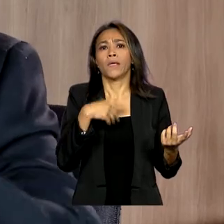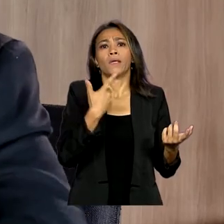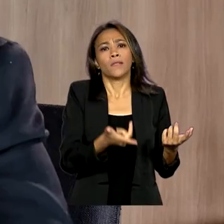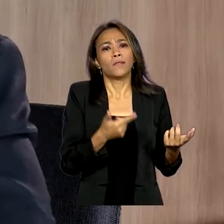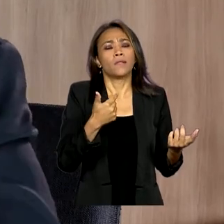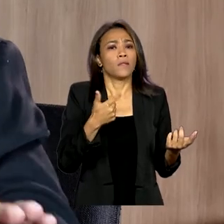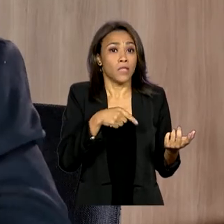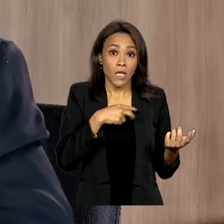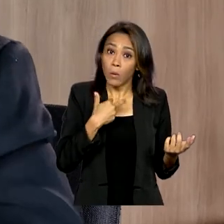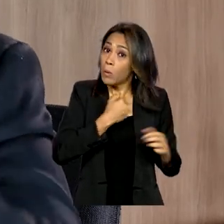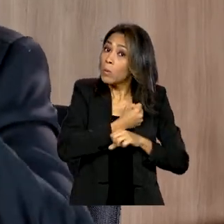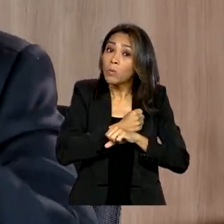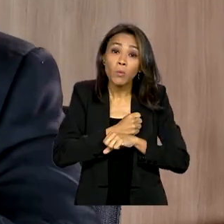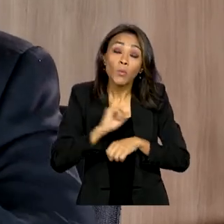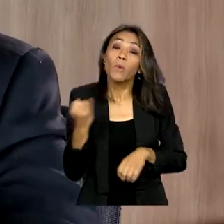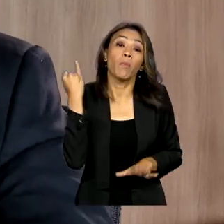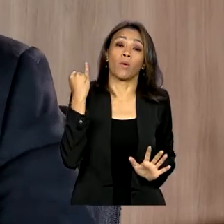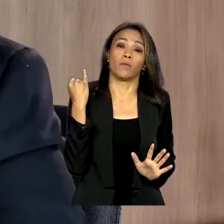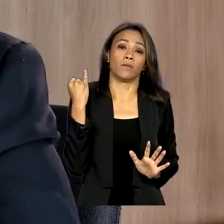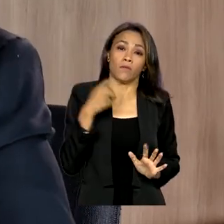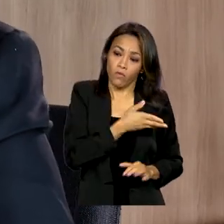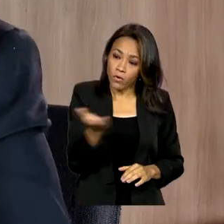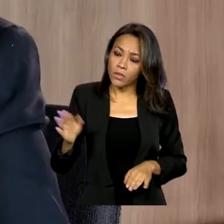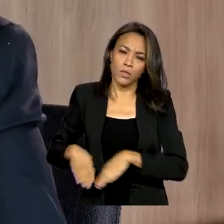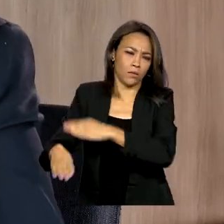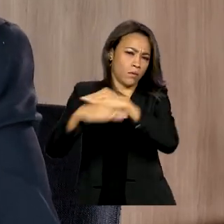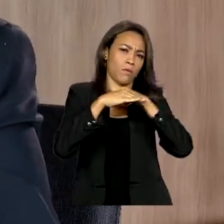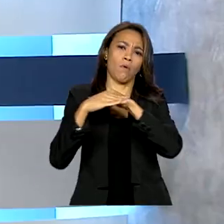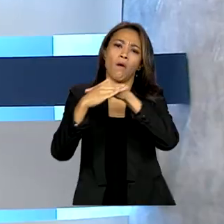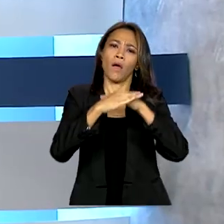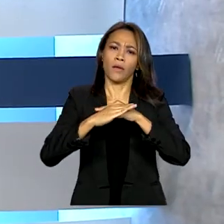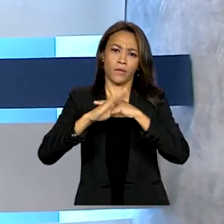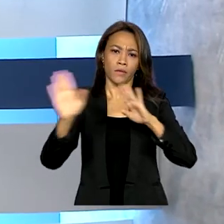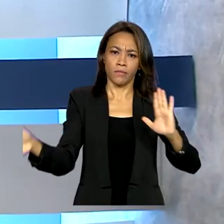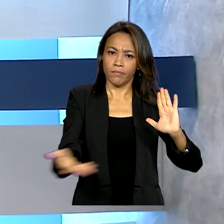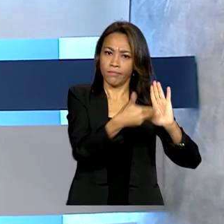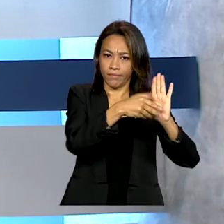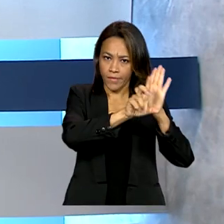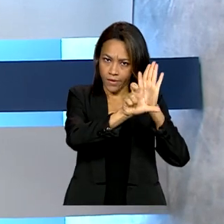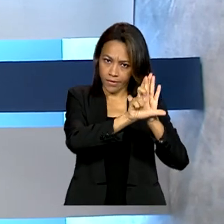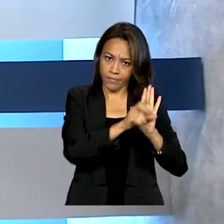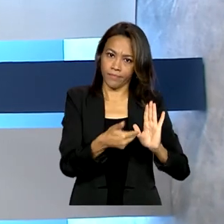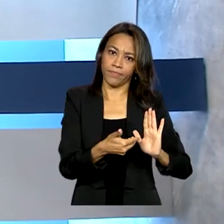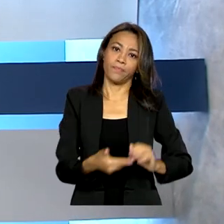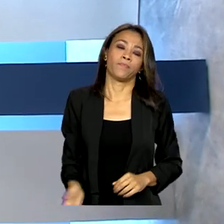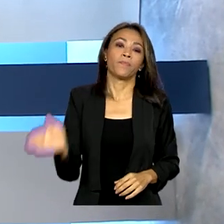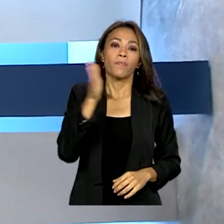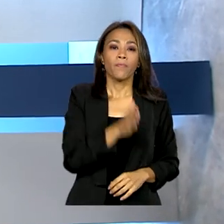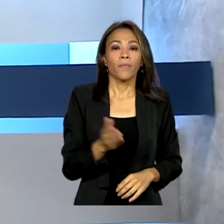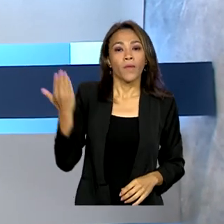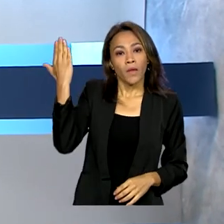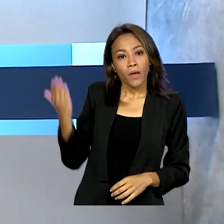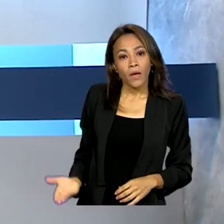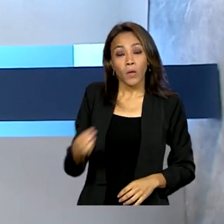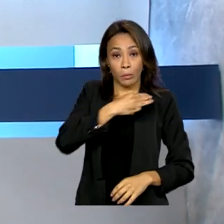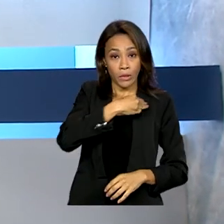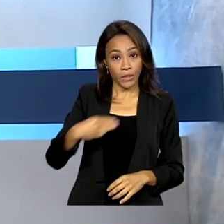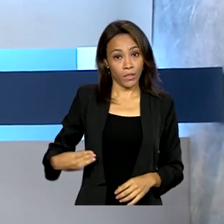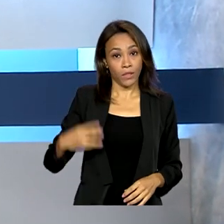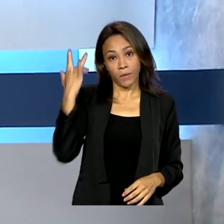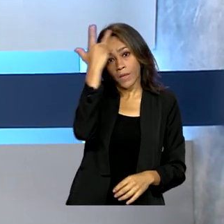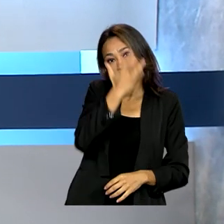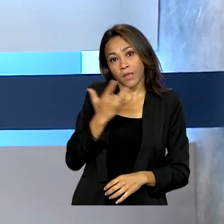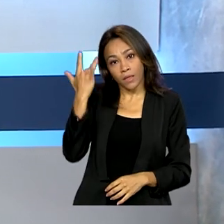cargo público, não importa. O que importa é que todos são iguais perante a lei. O ministro da Fazenda, Fernando Haddad, esteve em São